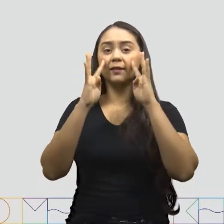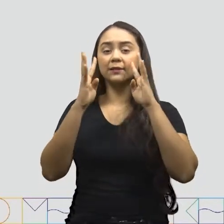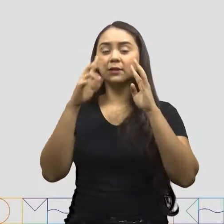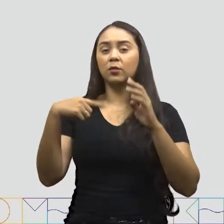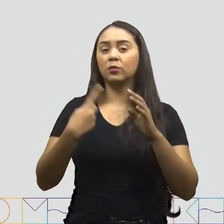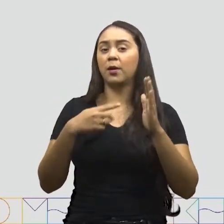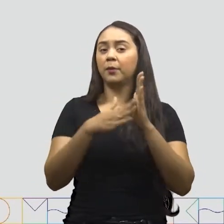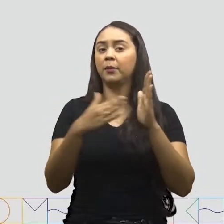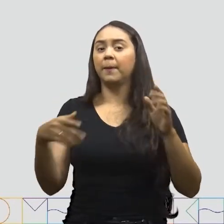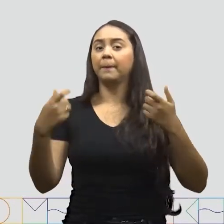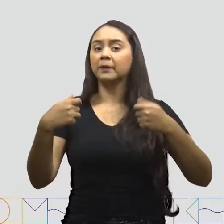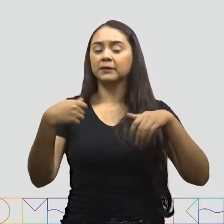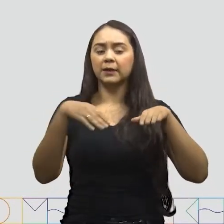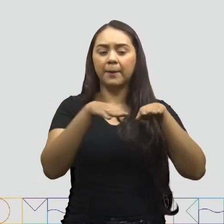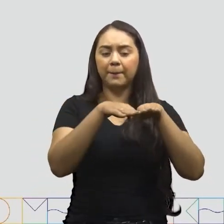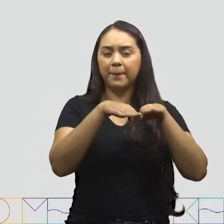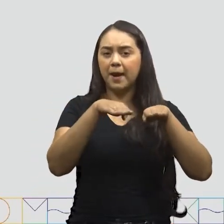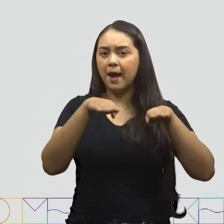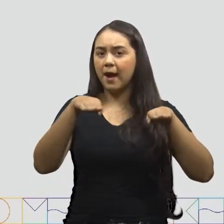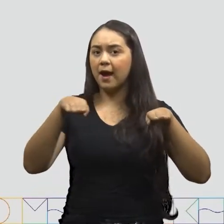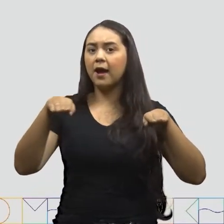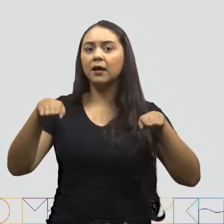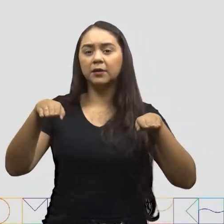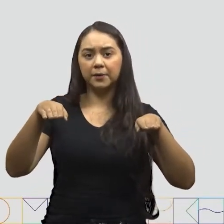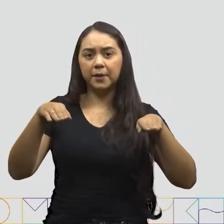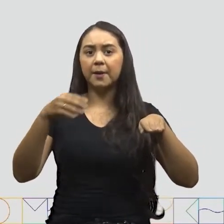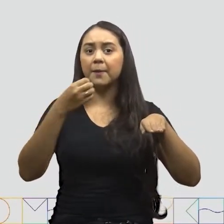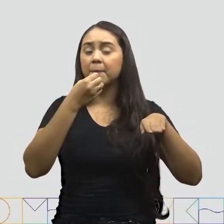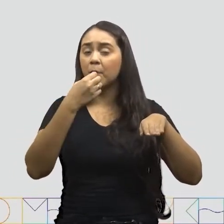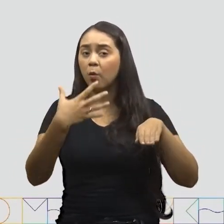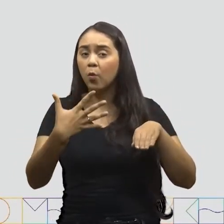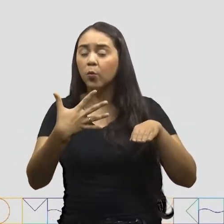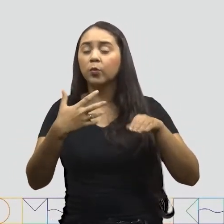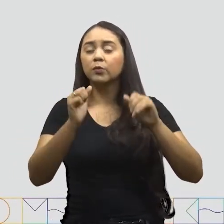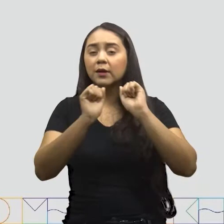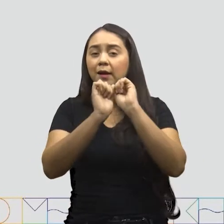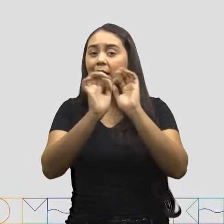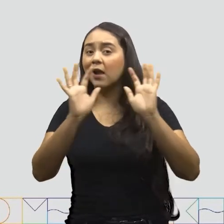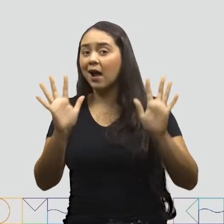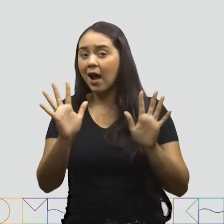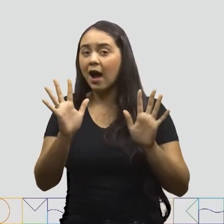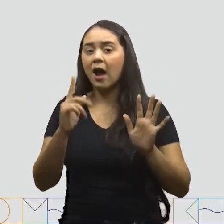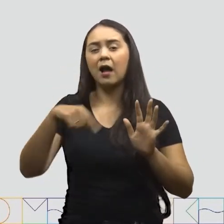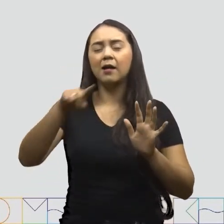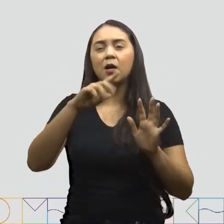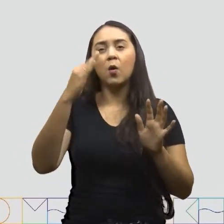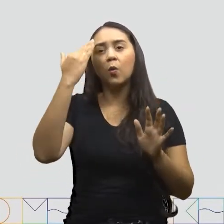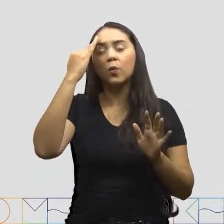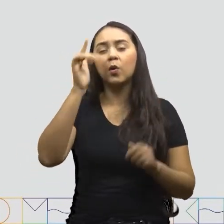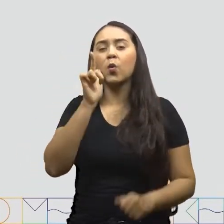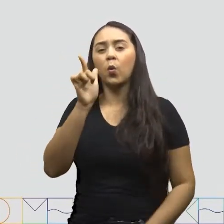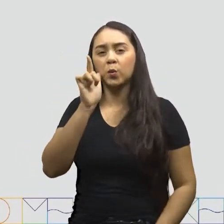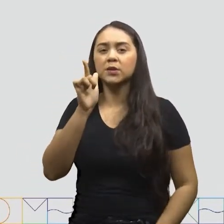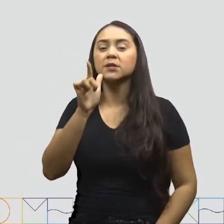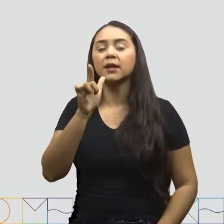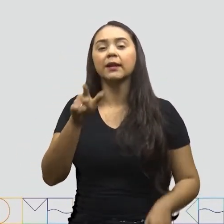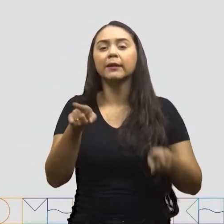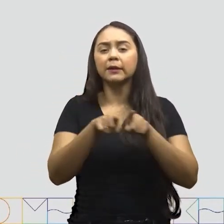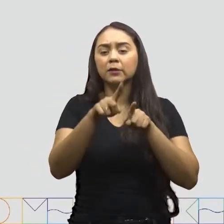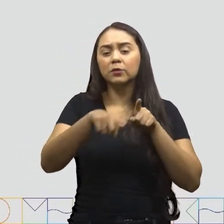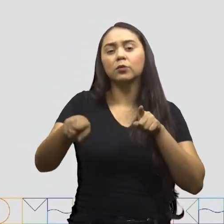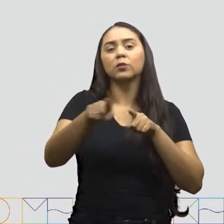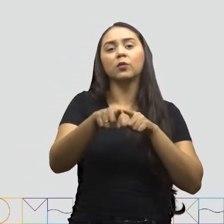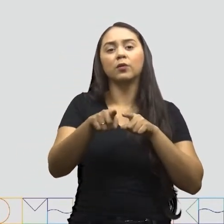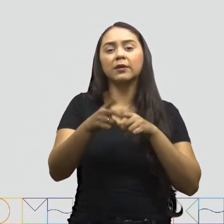entonação da nossa voz Pois precisamos falar De forma adequada Para sermos ouvidos De um jeito que